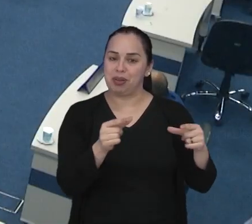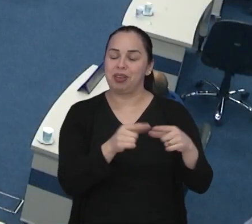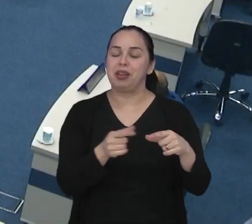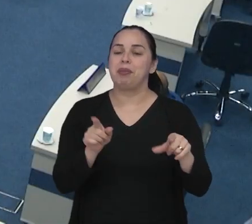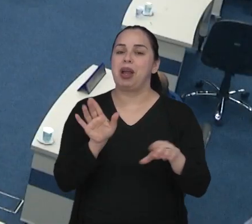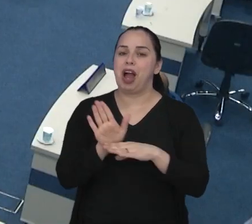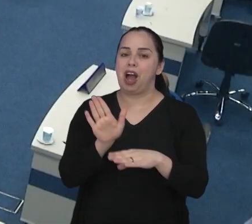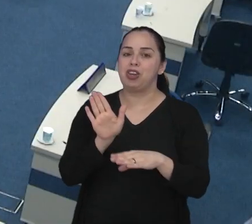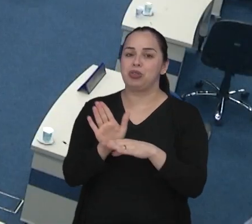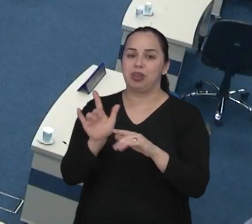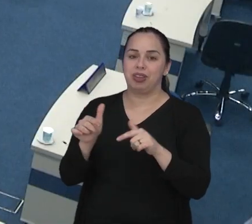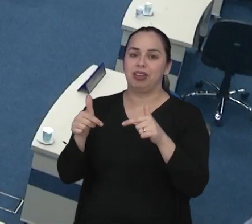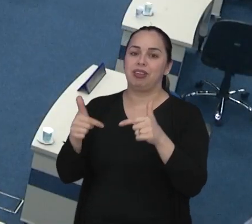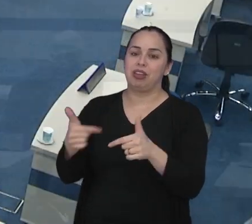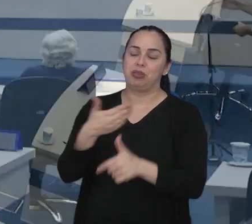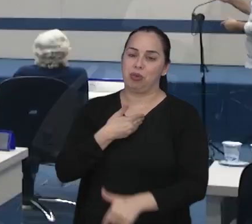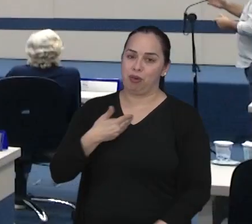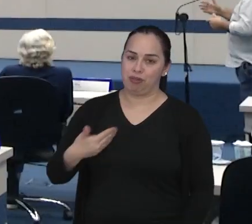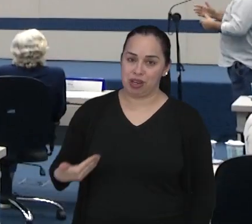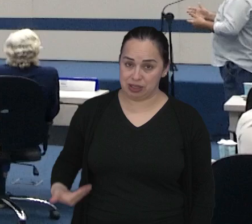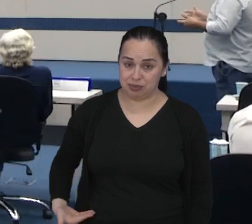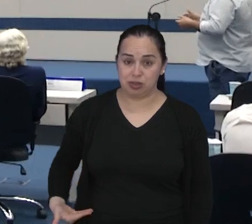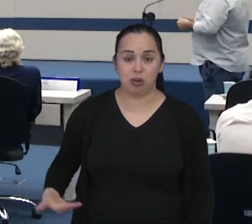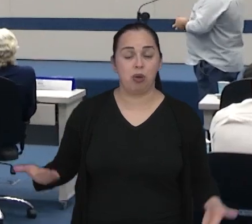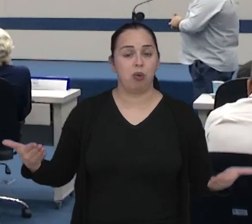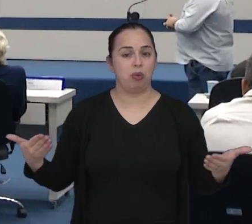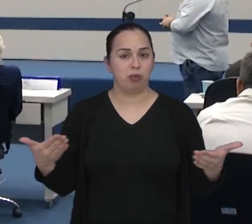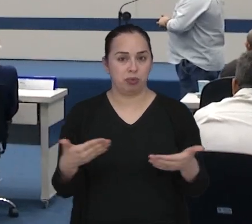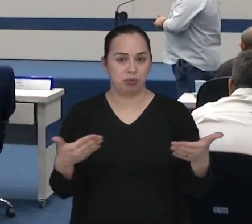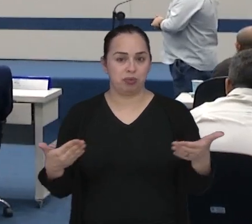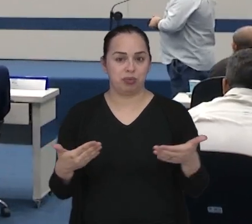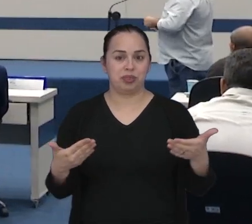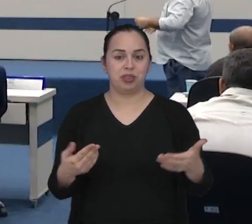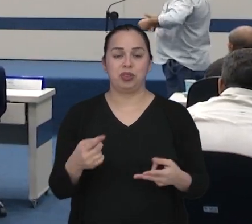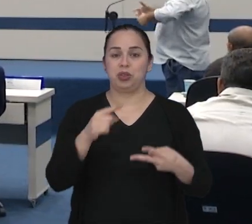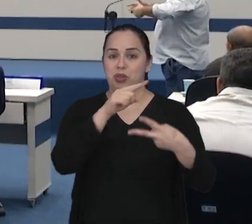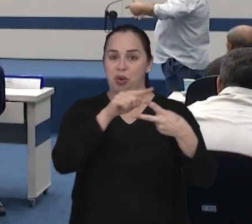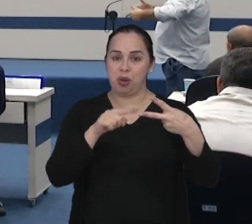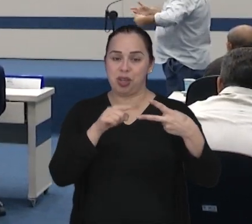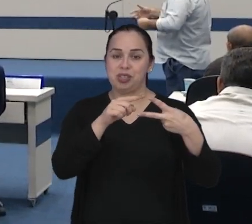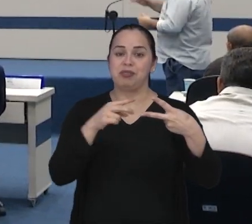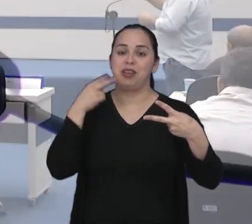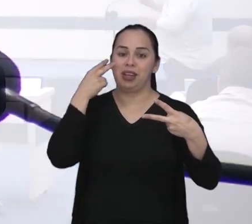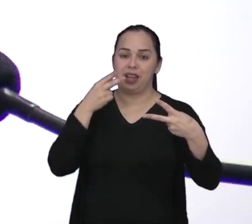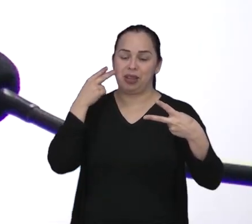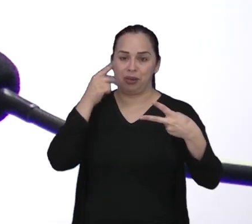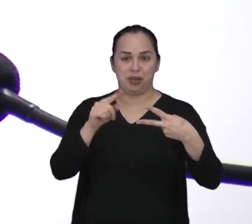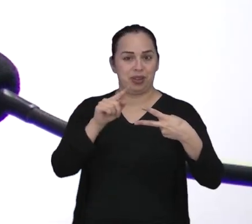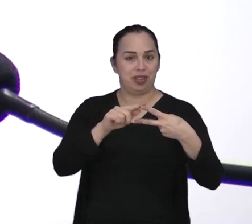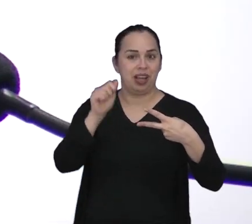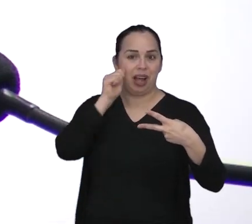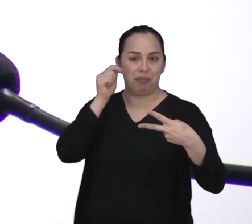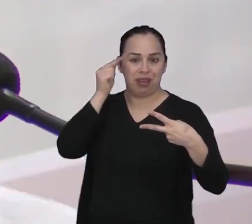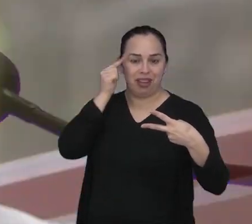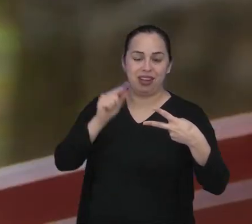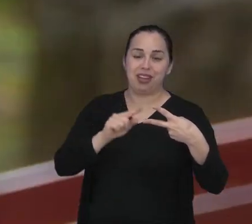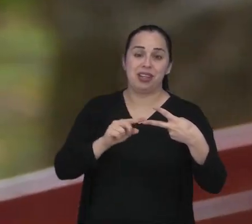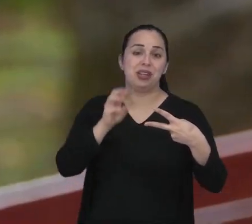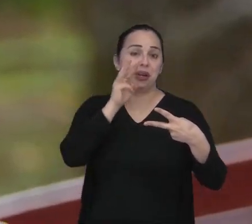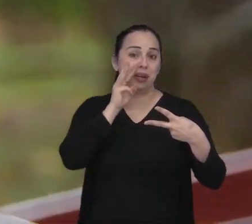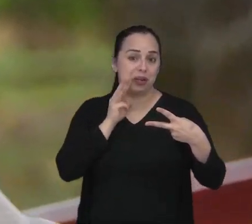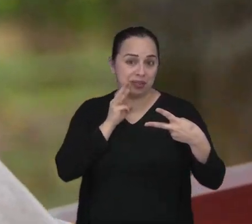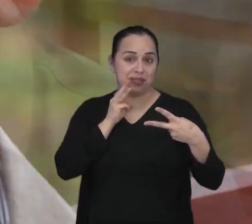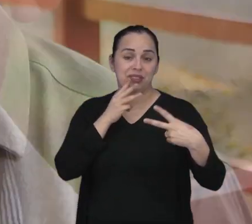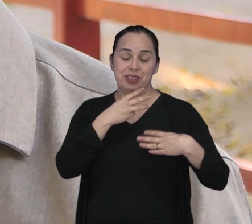construção das políticas públicas. Atualmente, temos dois vereadores niquês, Amélia Naomi e